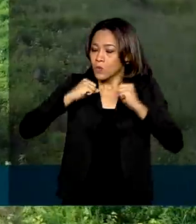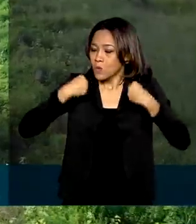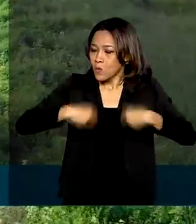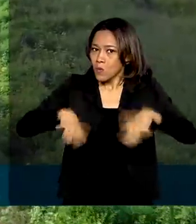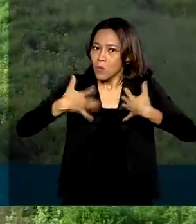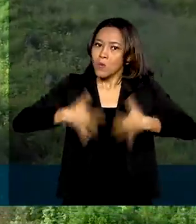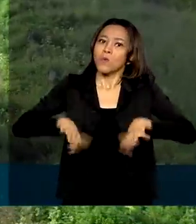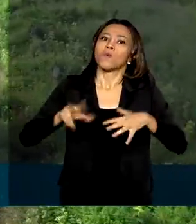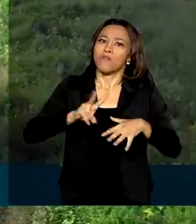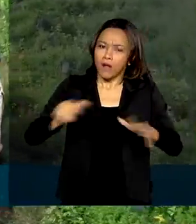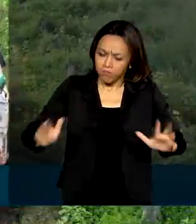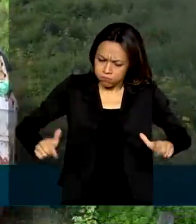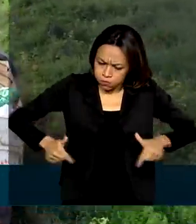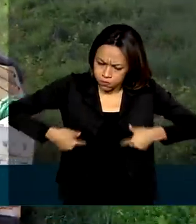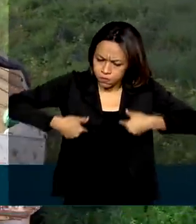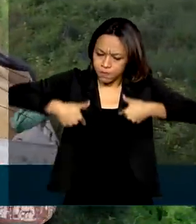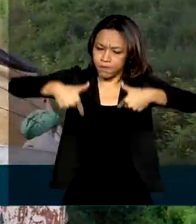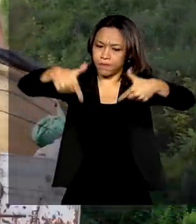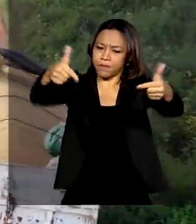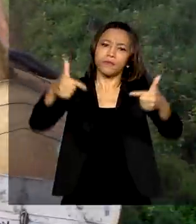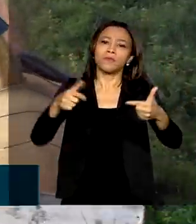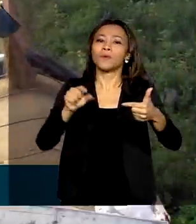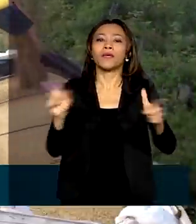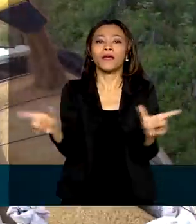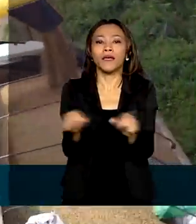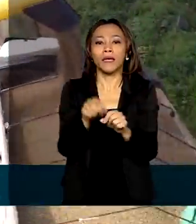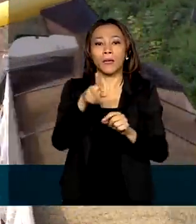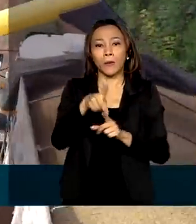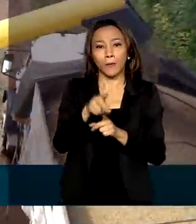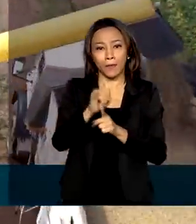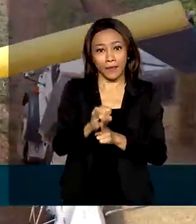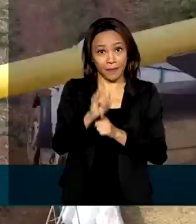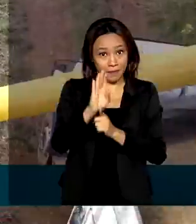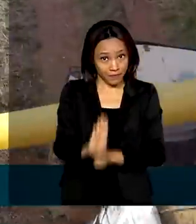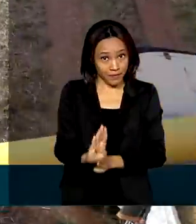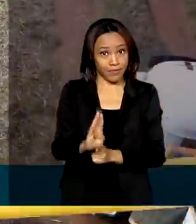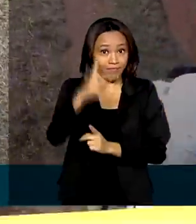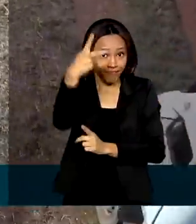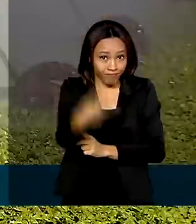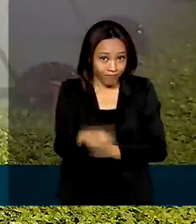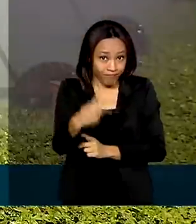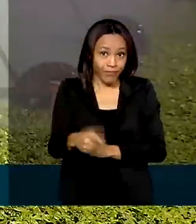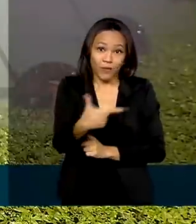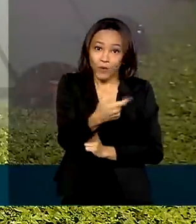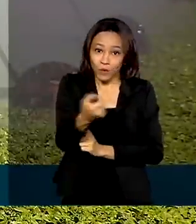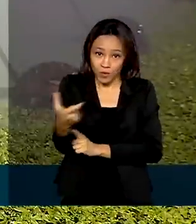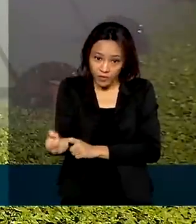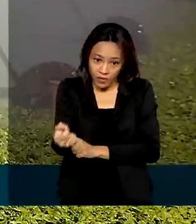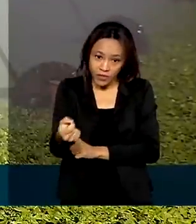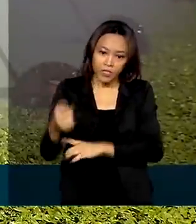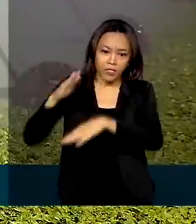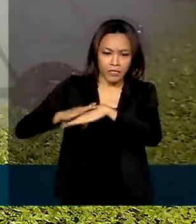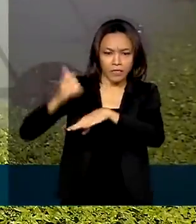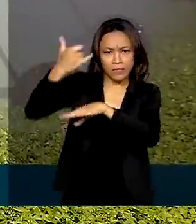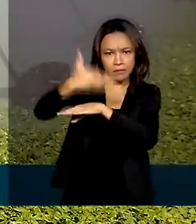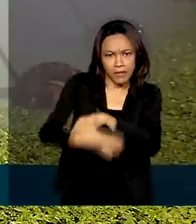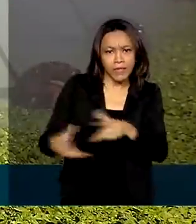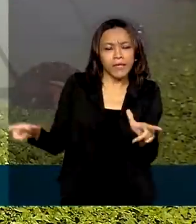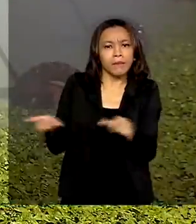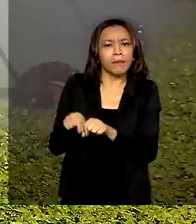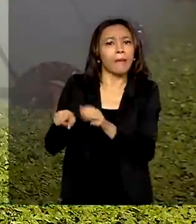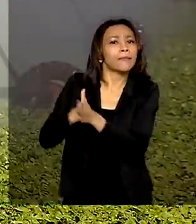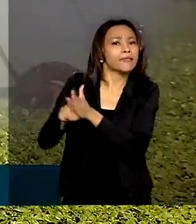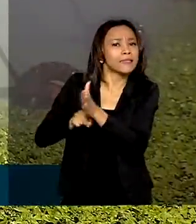devem puxar o crescimento do PIB agropecuário em 2020. Segundo o IPEA, o